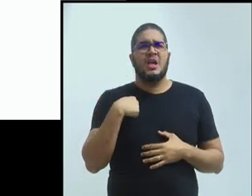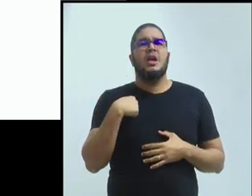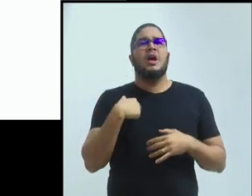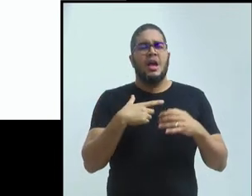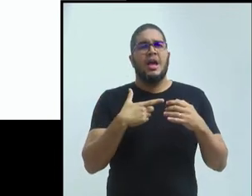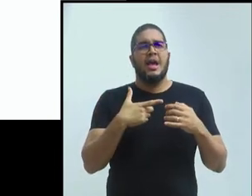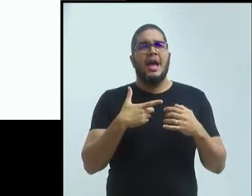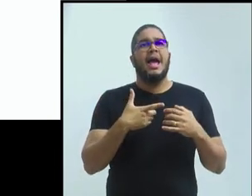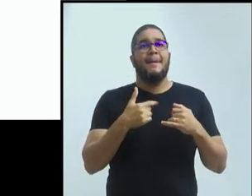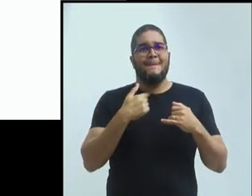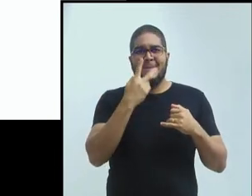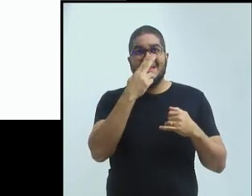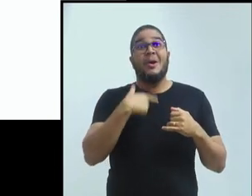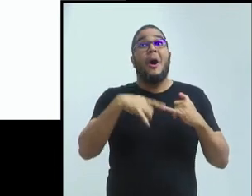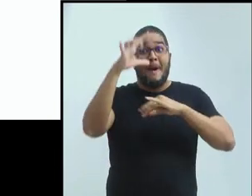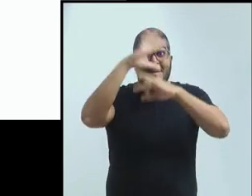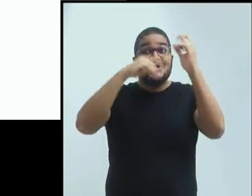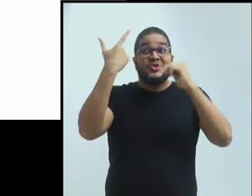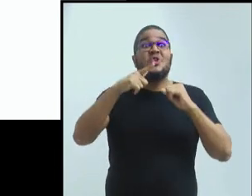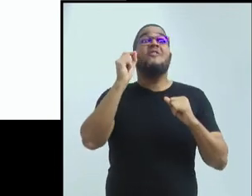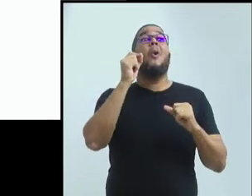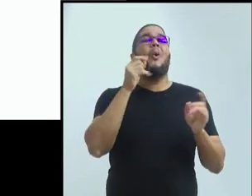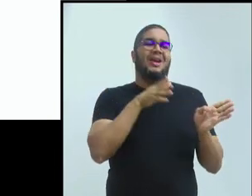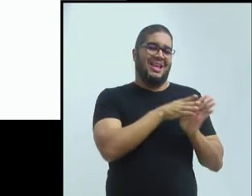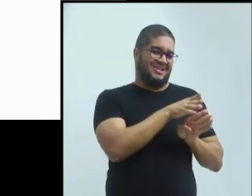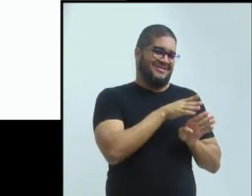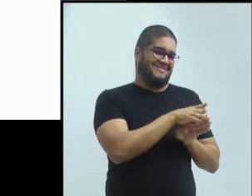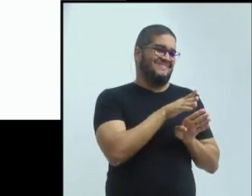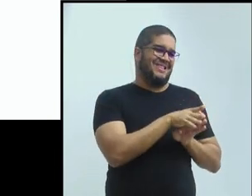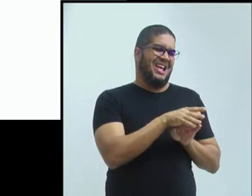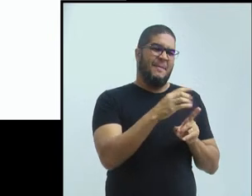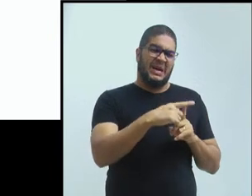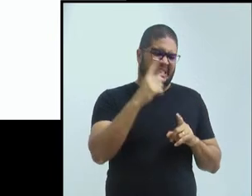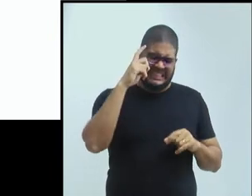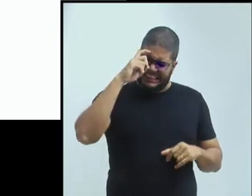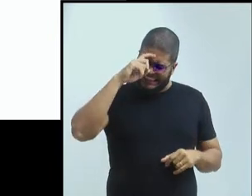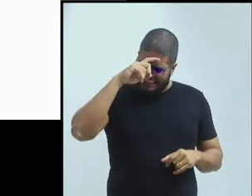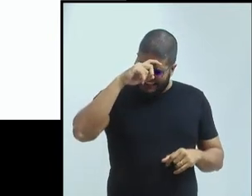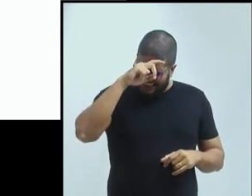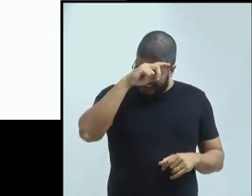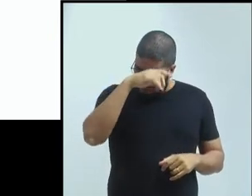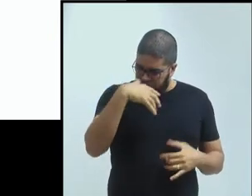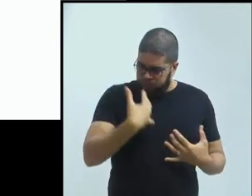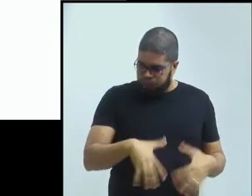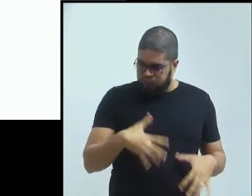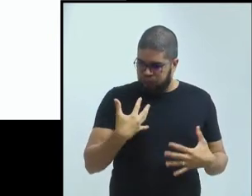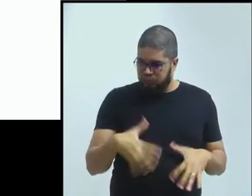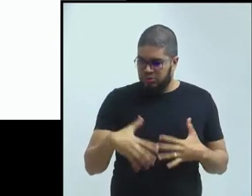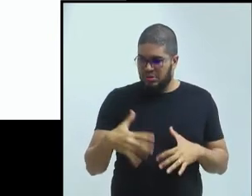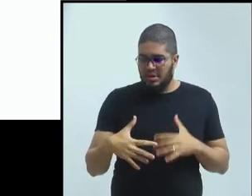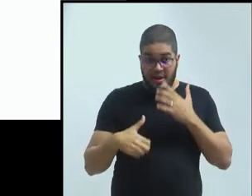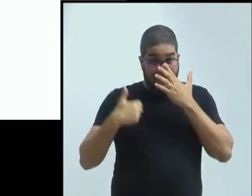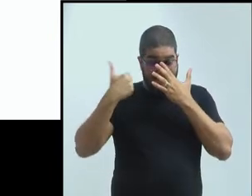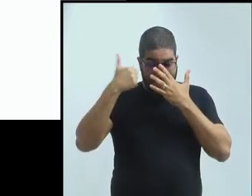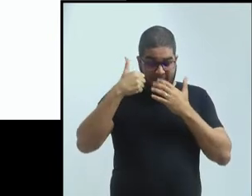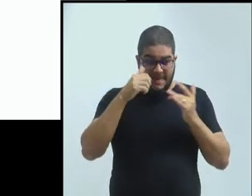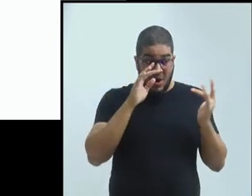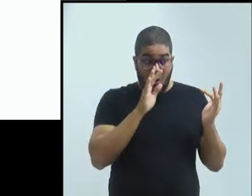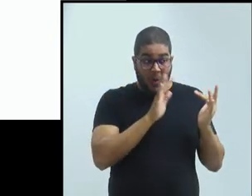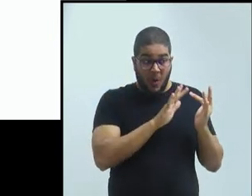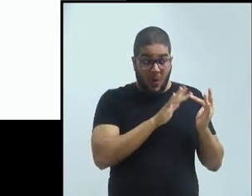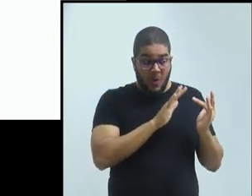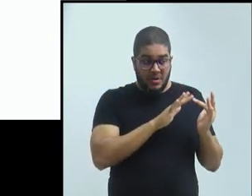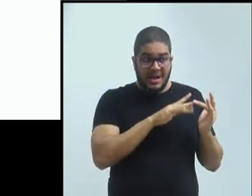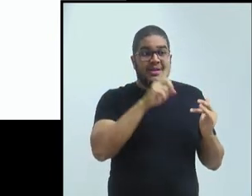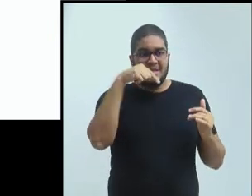do que é orientar, porque é muito difícil. As primeiras tentativas de contato, depois que eu voltei para